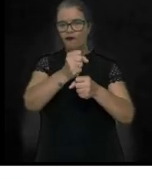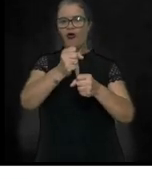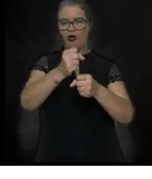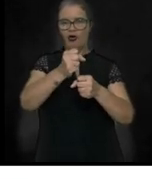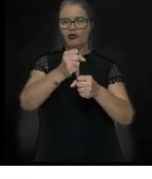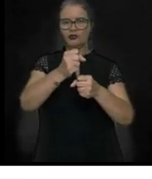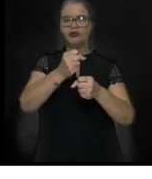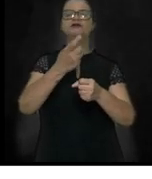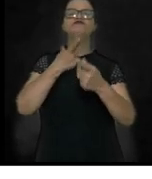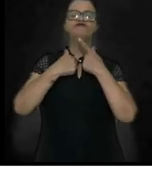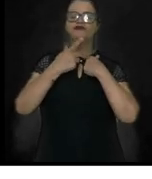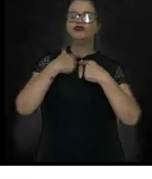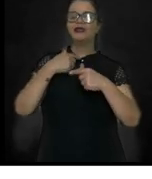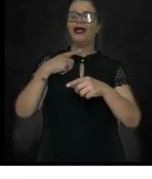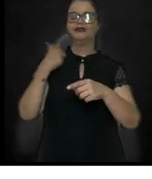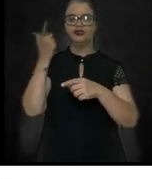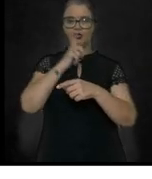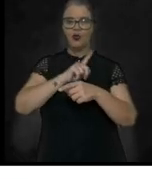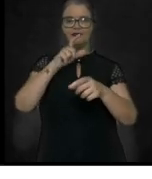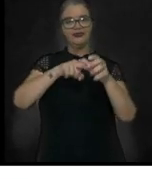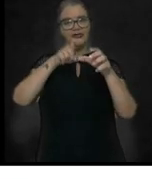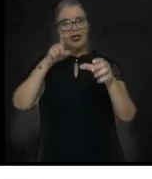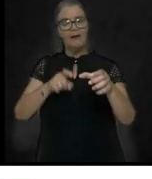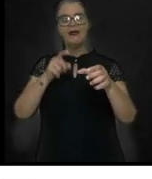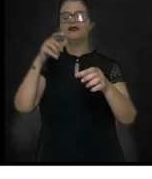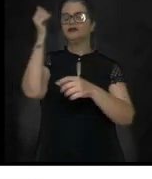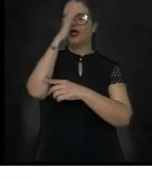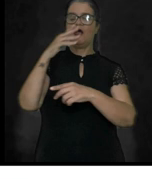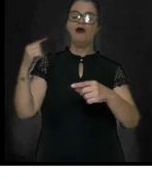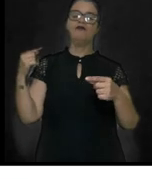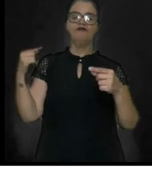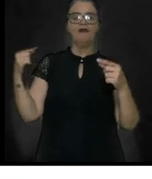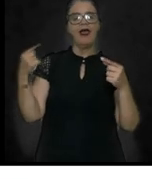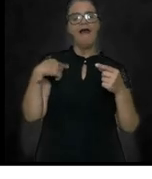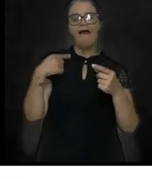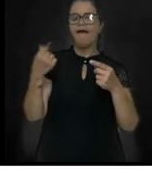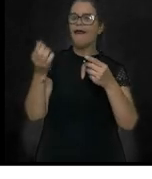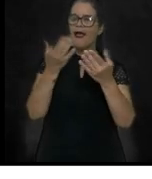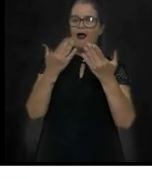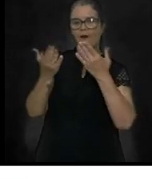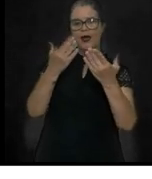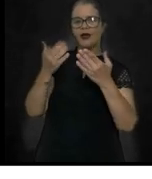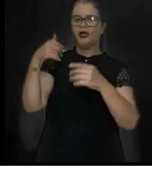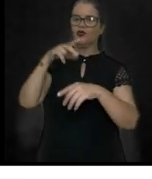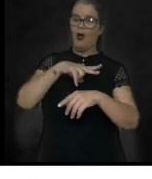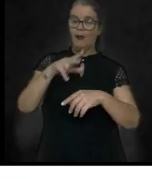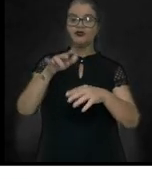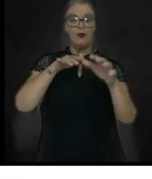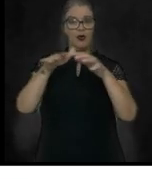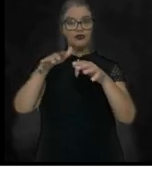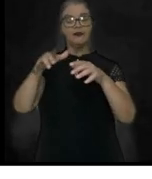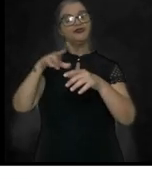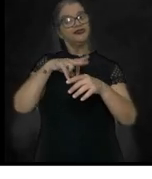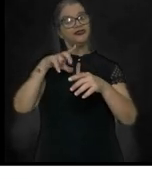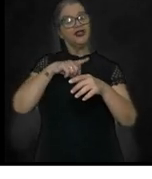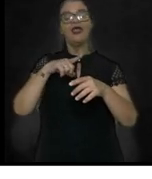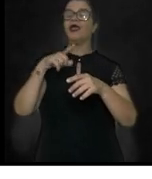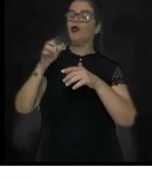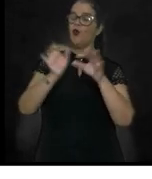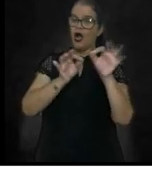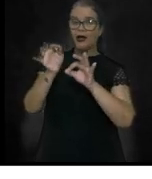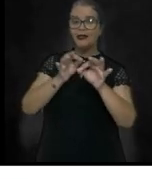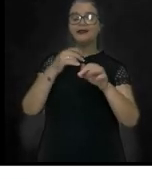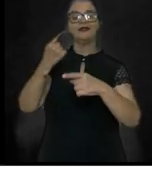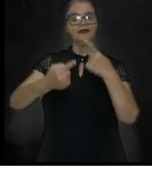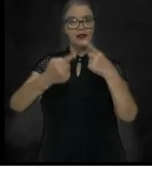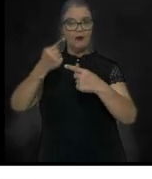independência do Brasil com relação a Portugal. Estes movimentos possuíam certa organização política e militar,